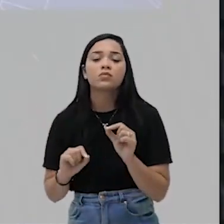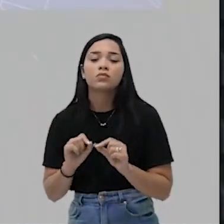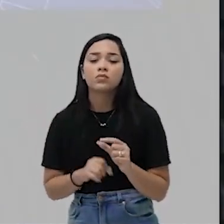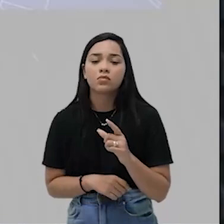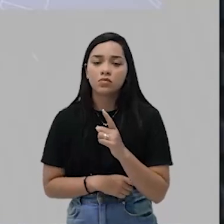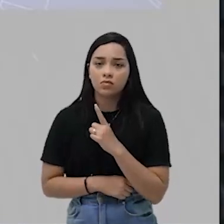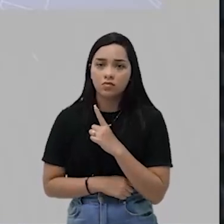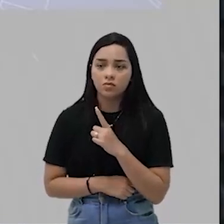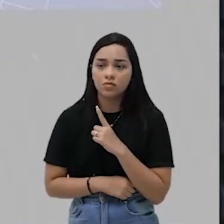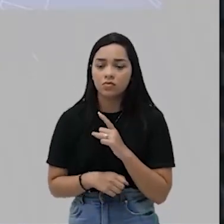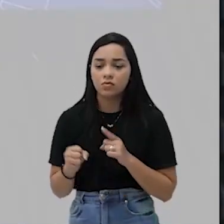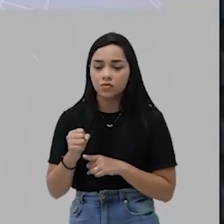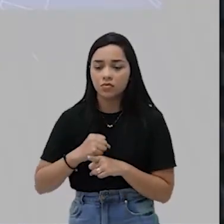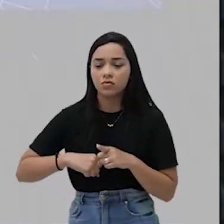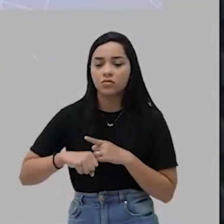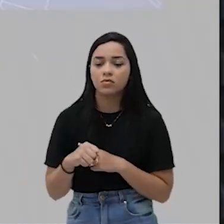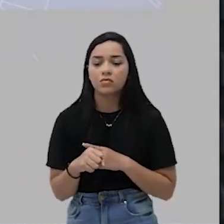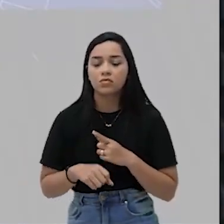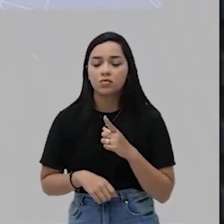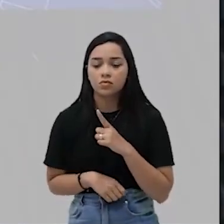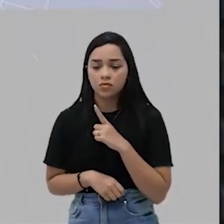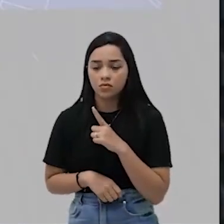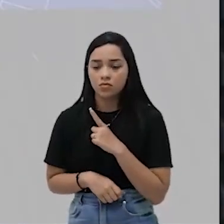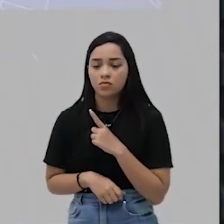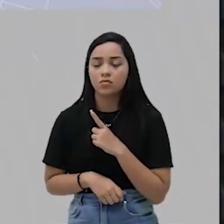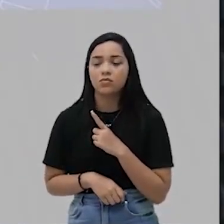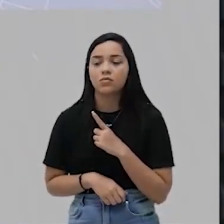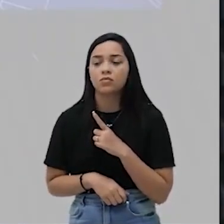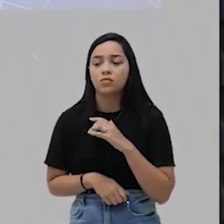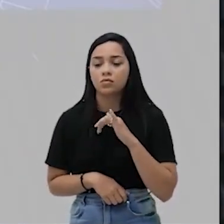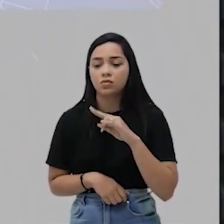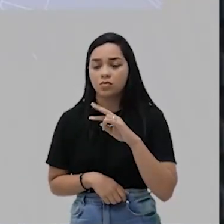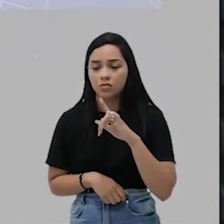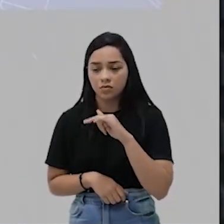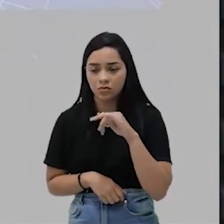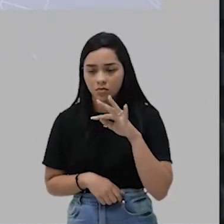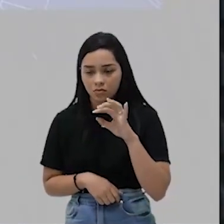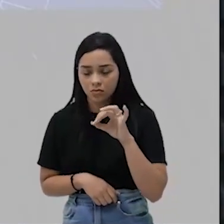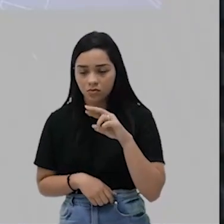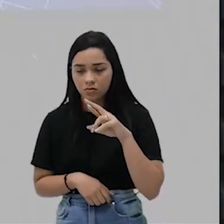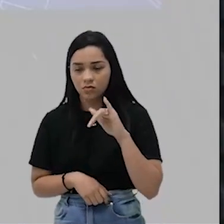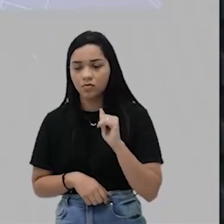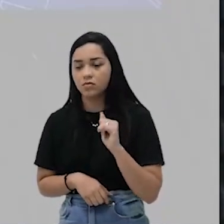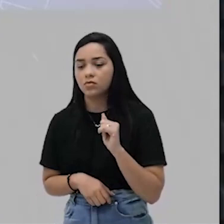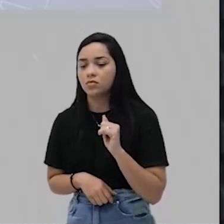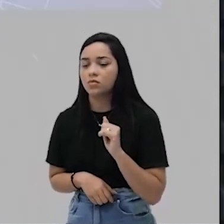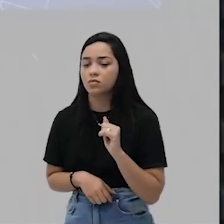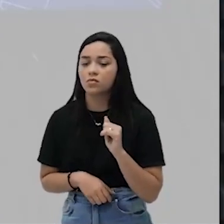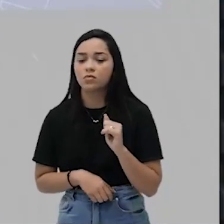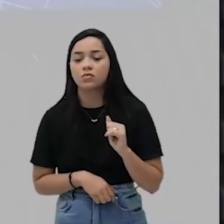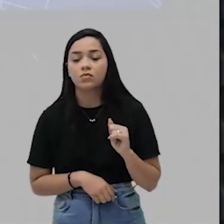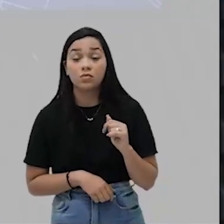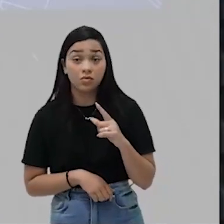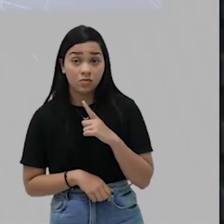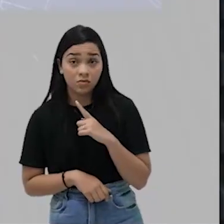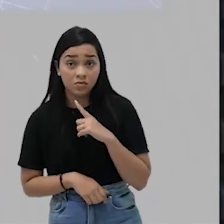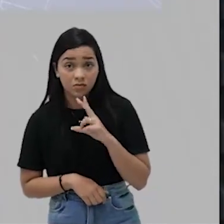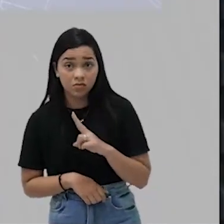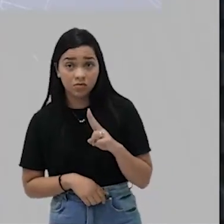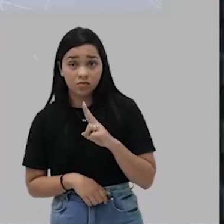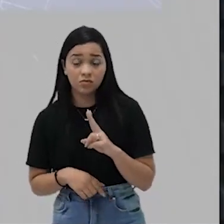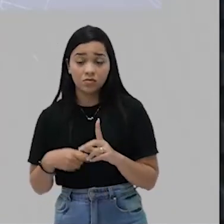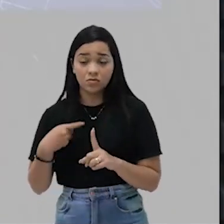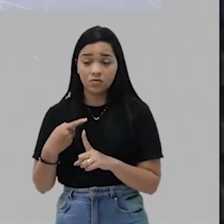encontrar sociedades com grau de organização civilizatória. Apesar de utilizarem a